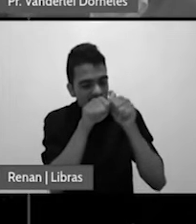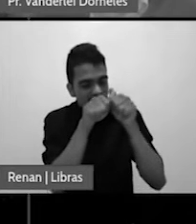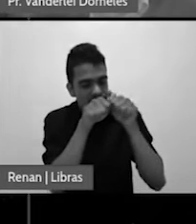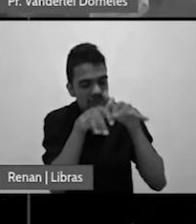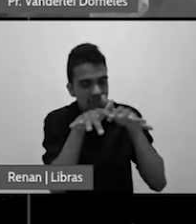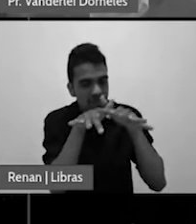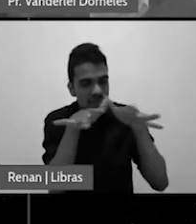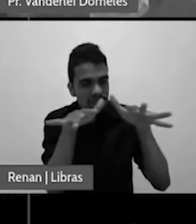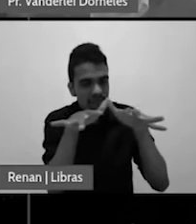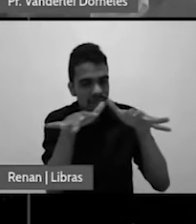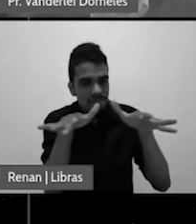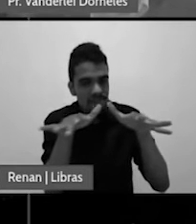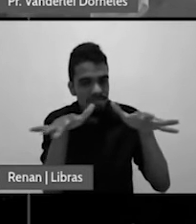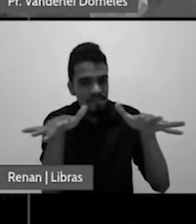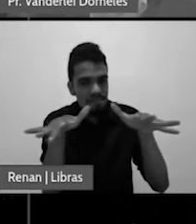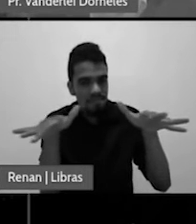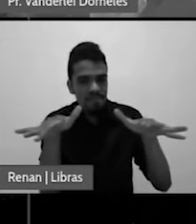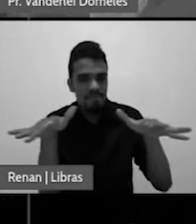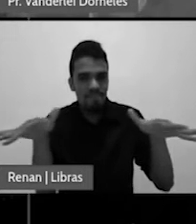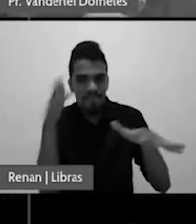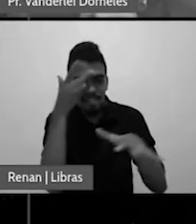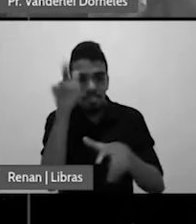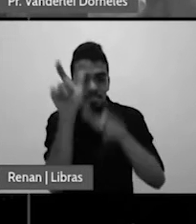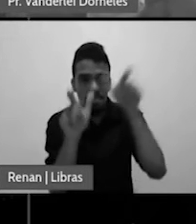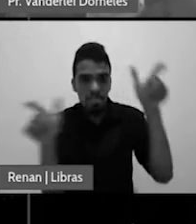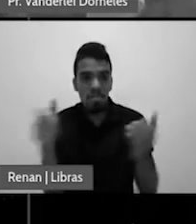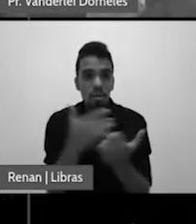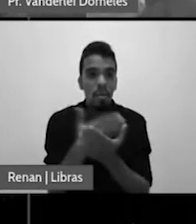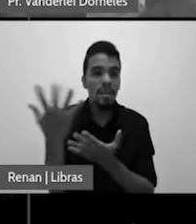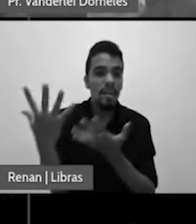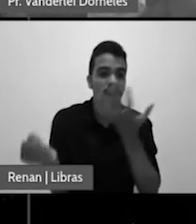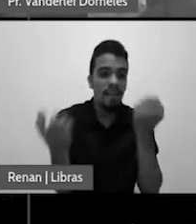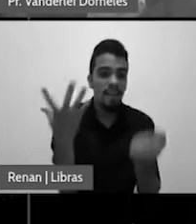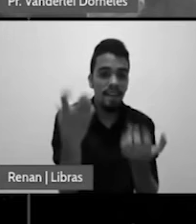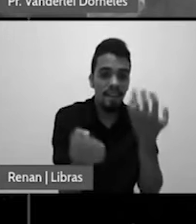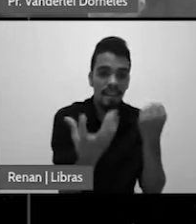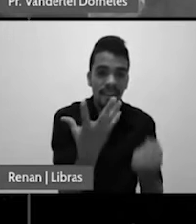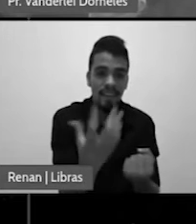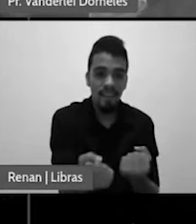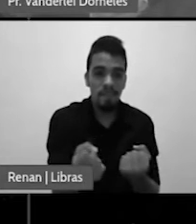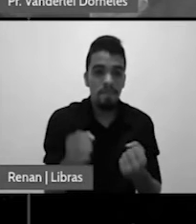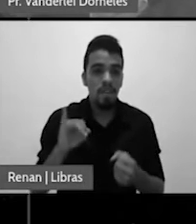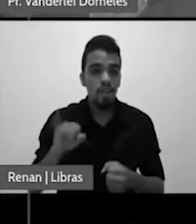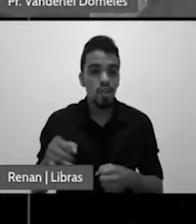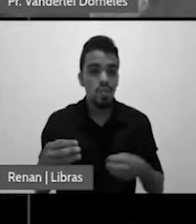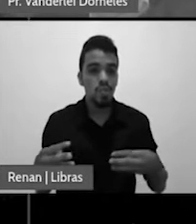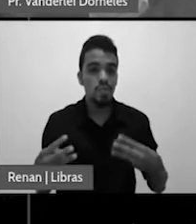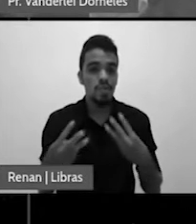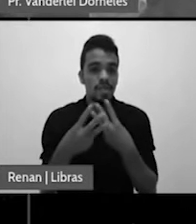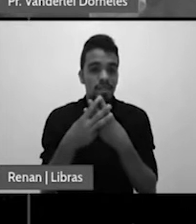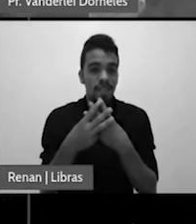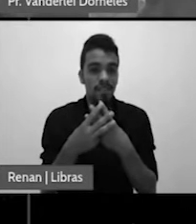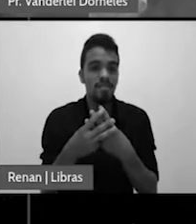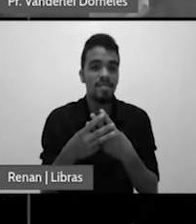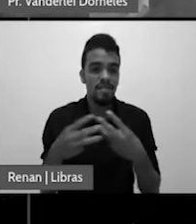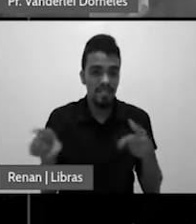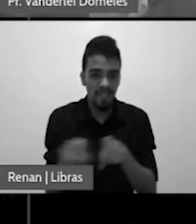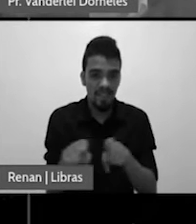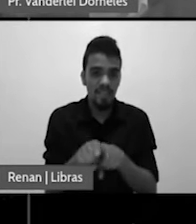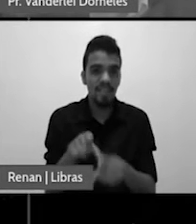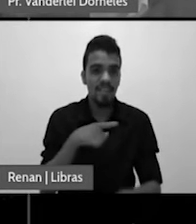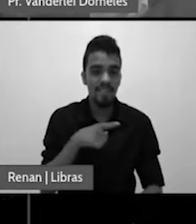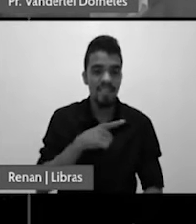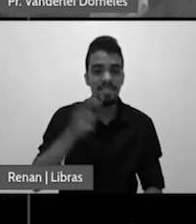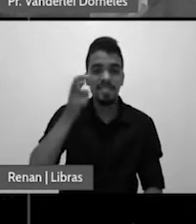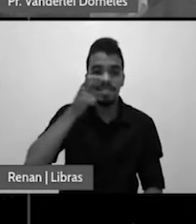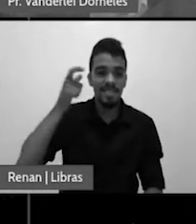promovido por muitas pessoas os judeus também estão interessados em um descanso semanal para o planeta